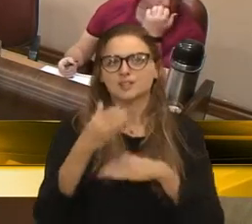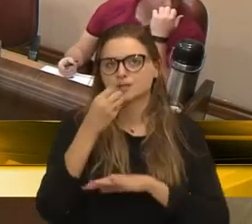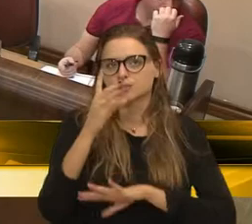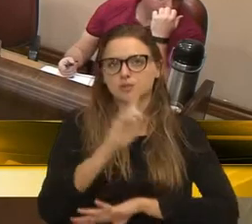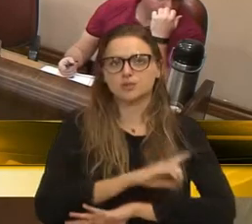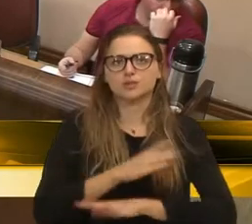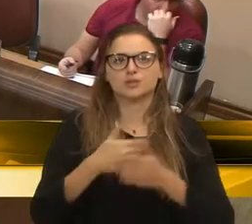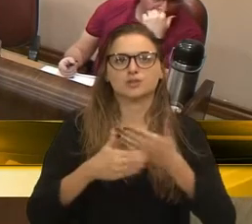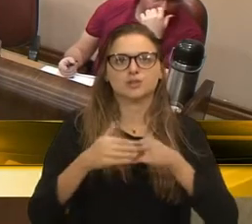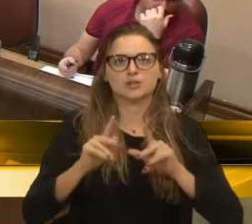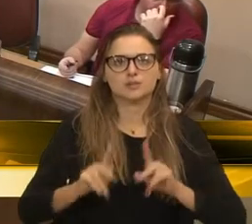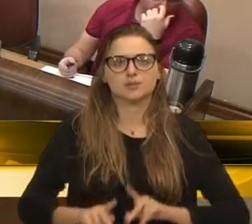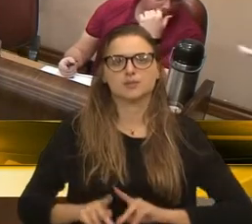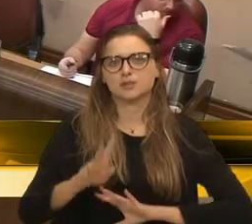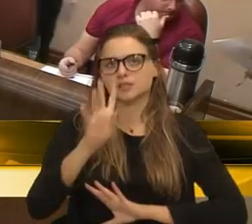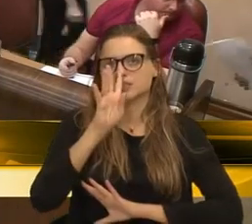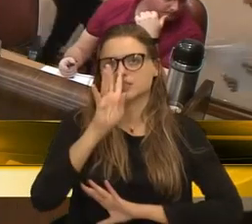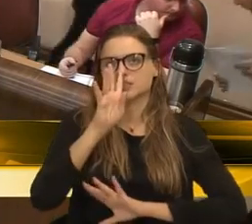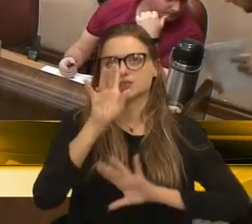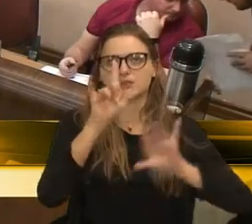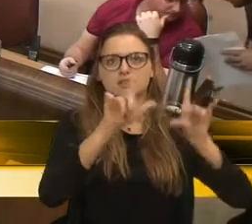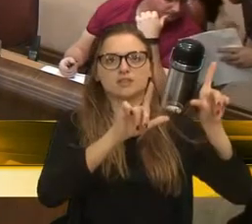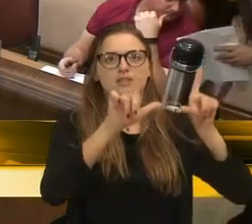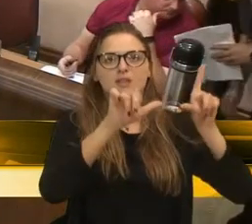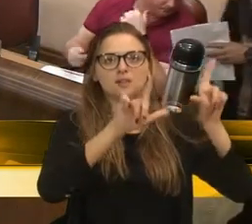plenário. Uma saudação também ao Mozart,